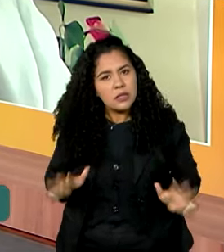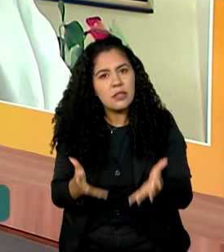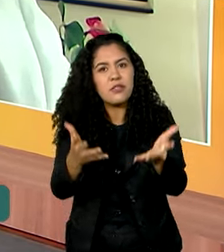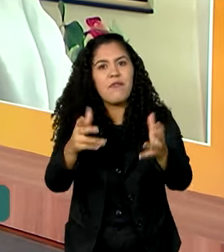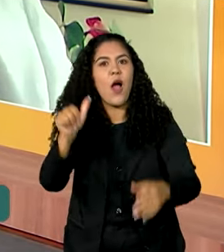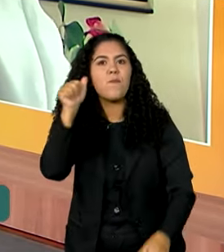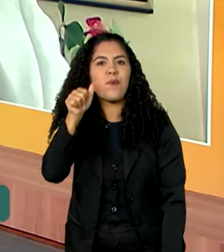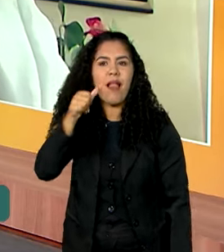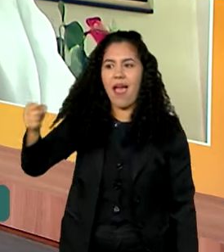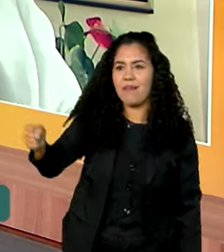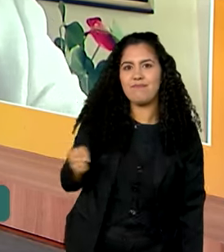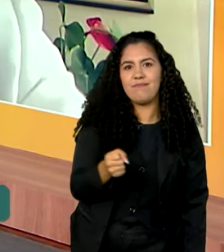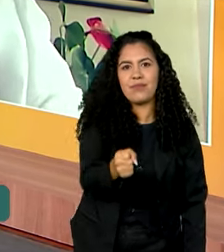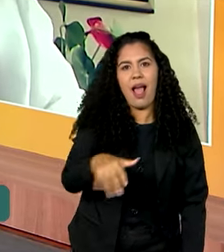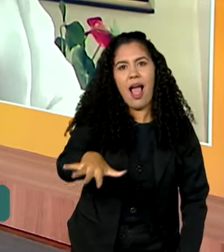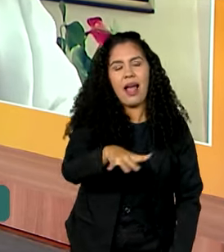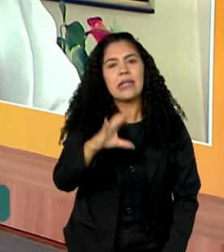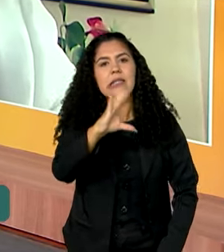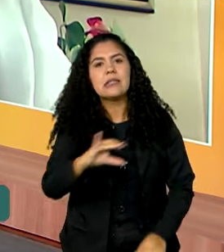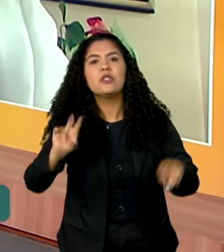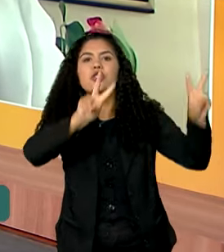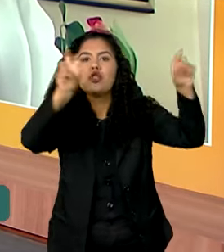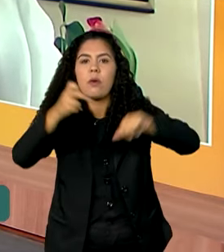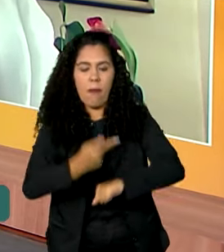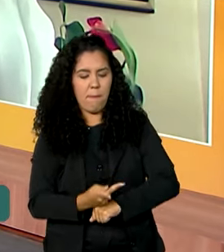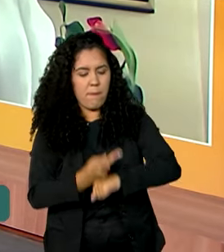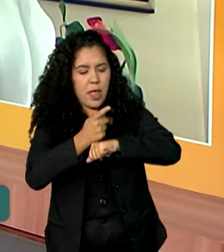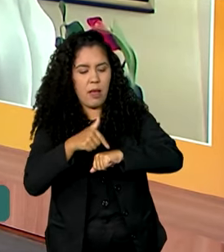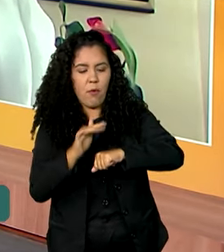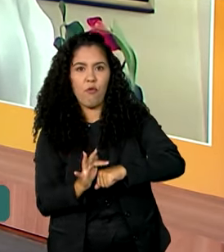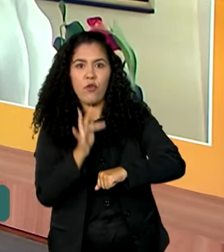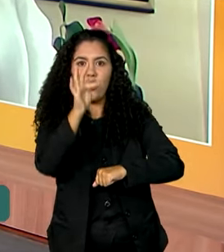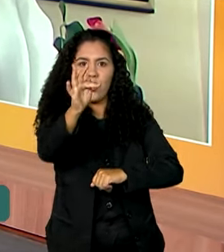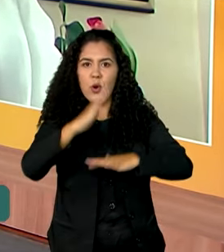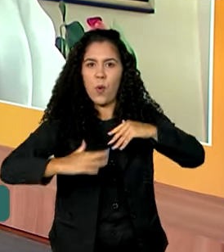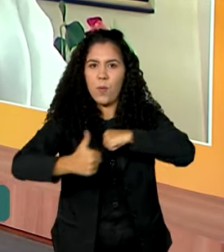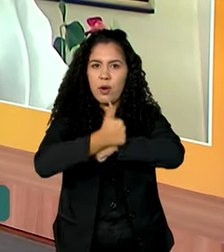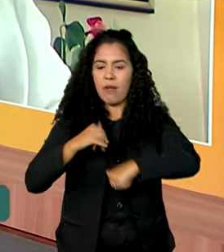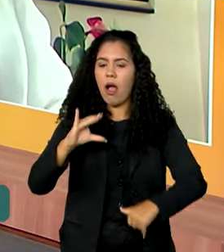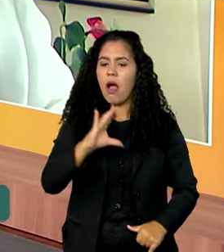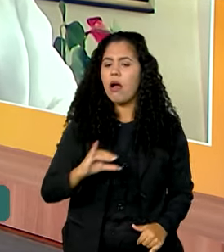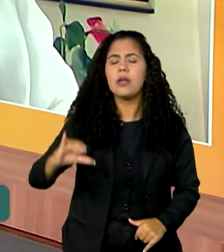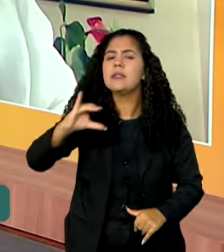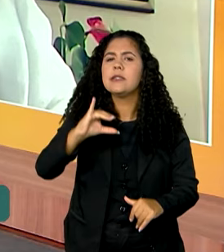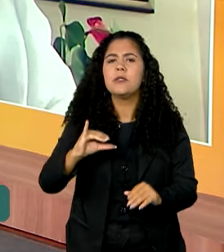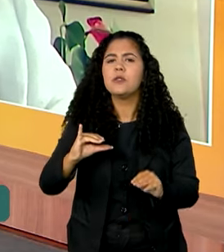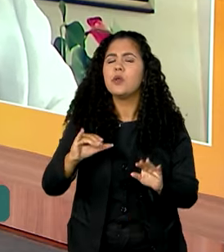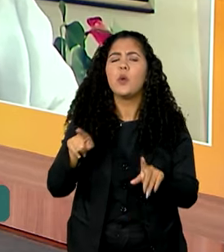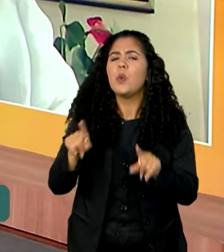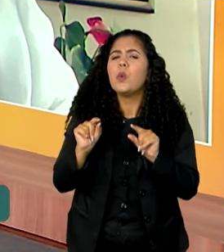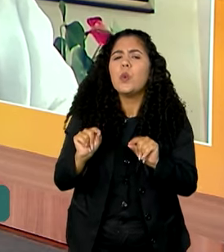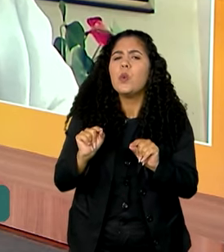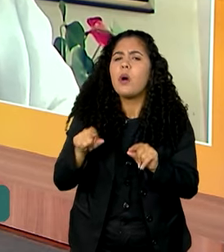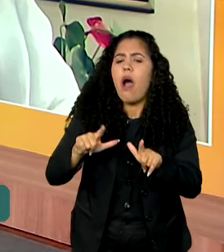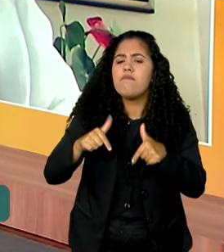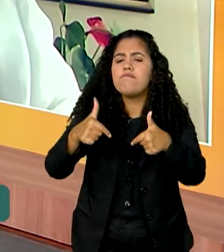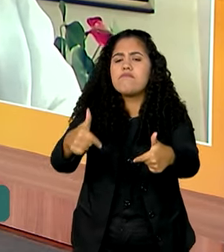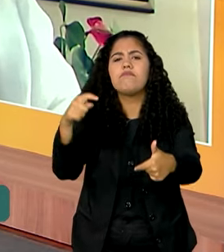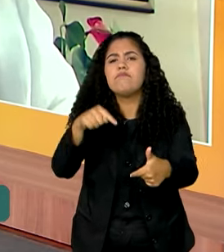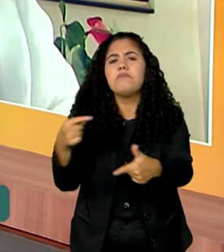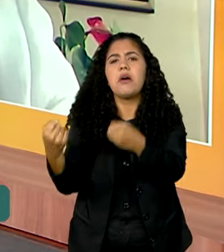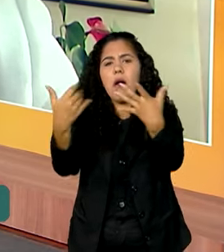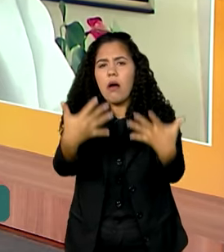mulheres na ciência, que é o Prêmio Futuras Cientistas. O que consiste essa iniciativa, presidente?